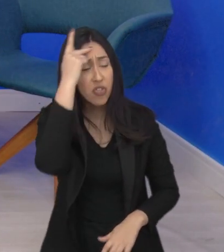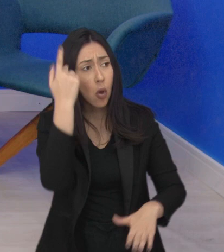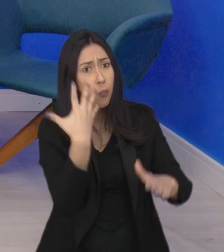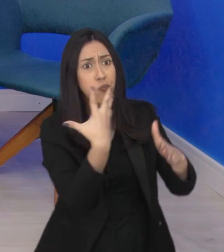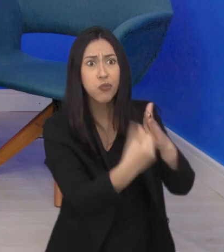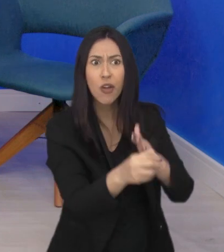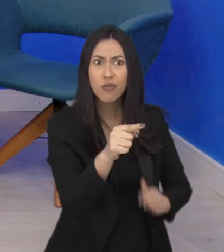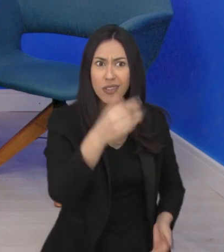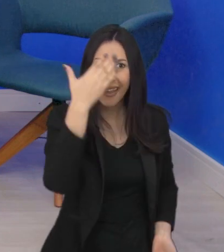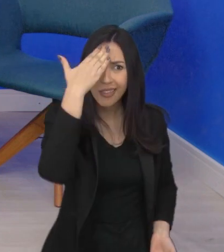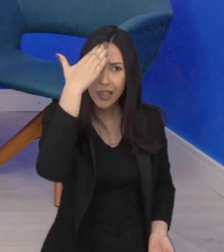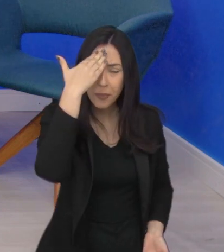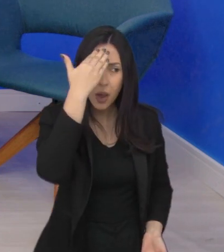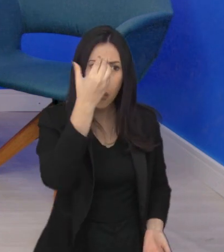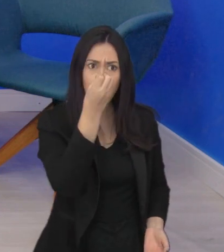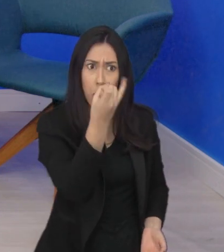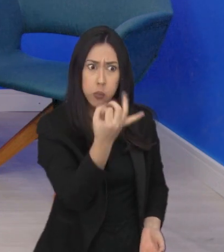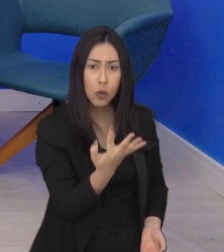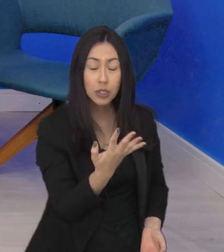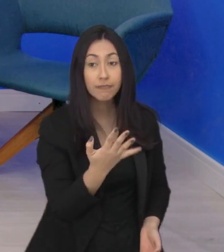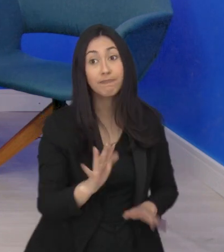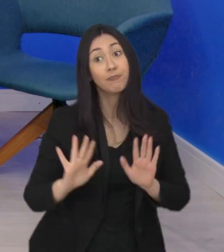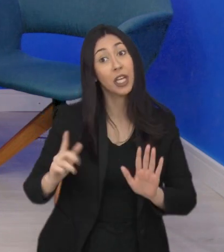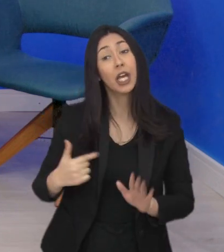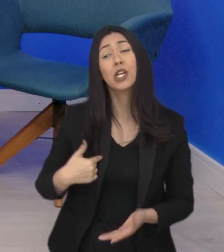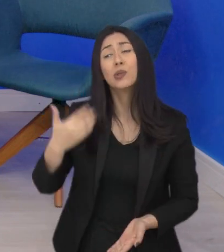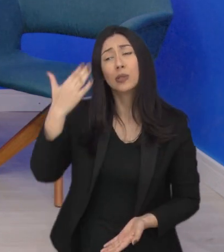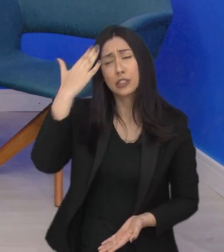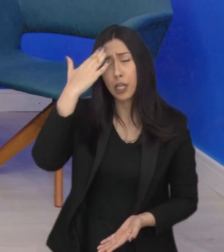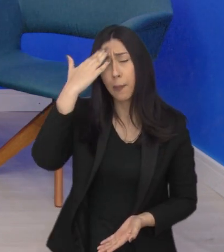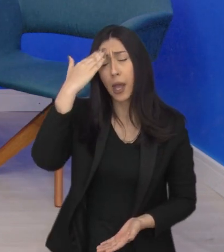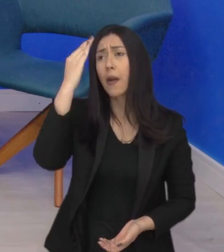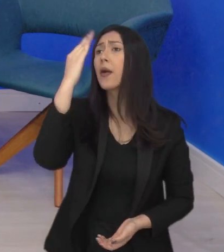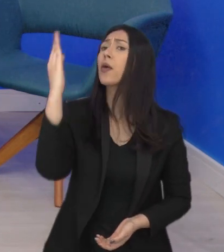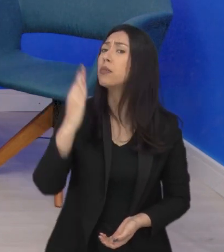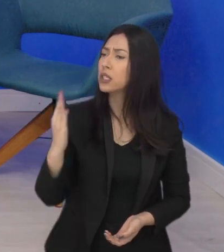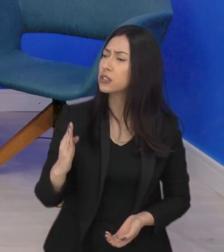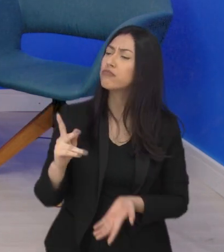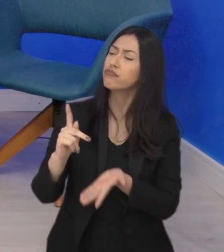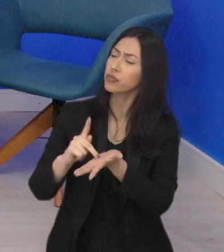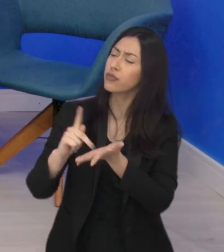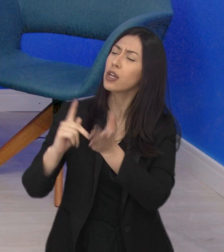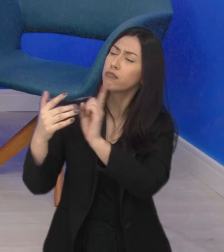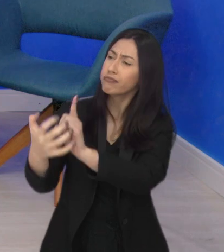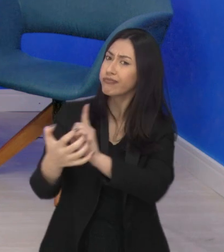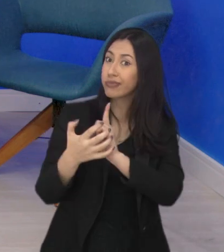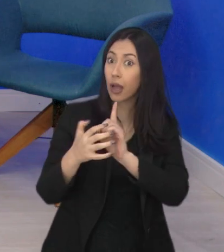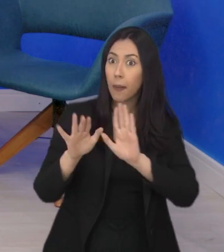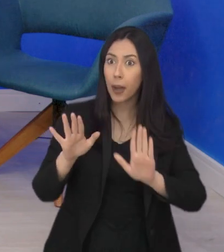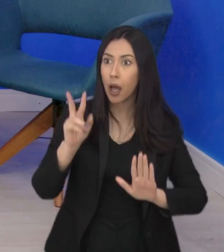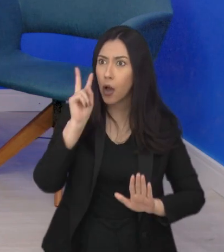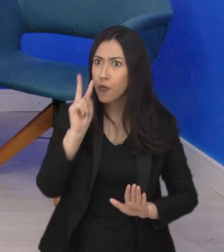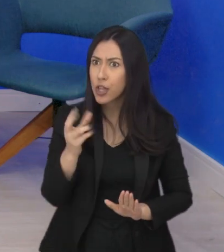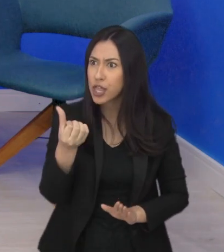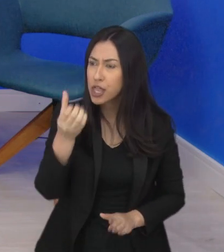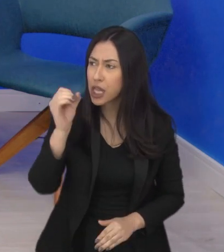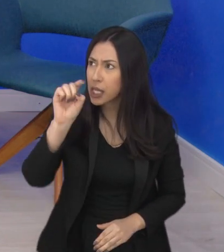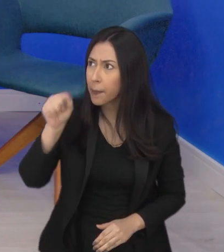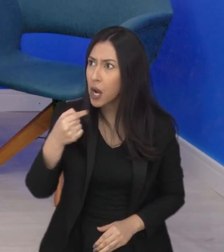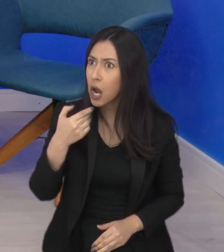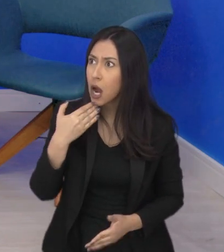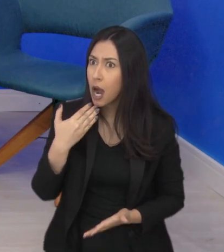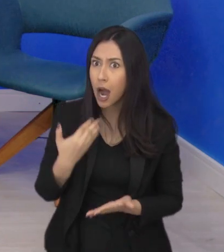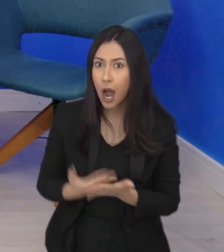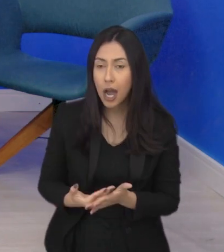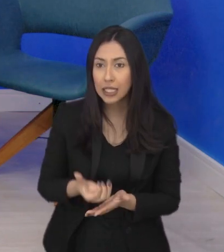sabia tinha noção desse número? Olha Marvin eu já sabia que o nosso país é realmente acolhedor mas confesso que fiquei surpresa viu